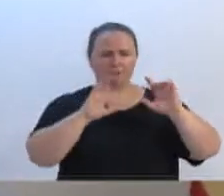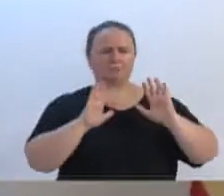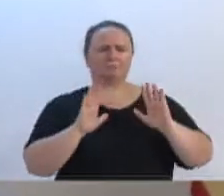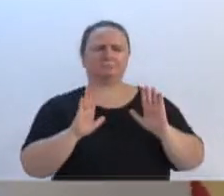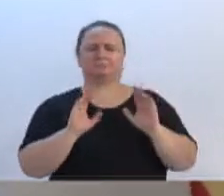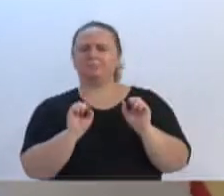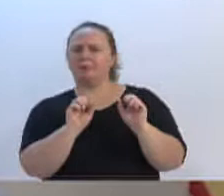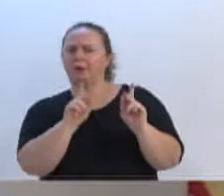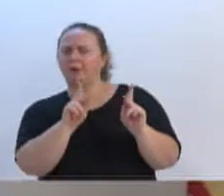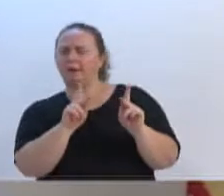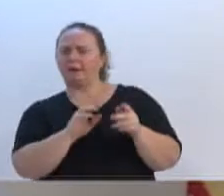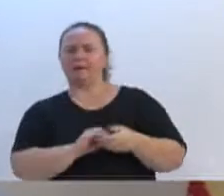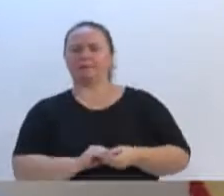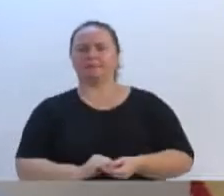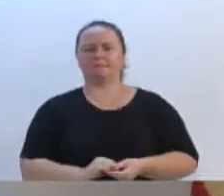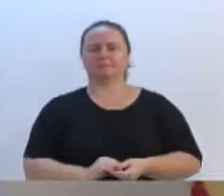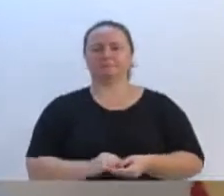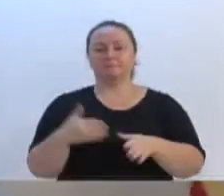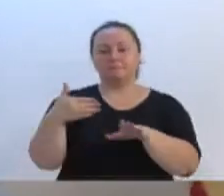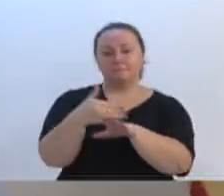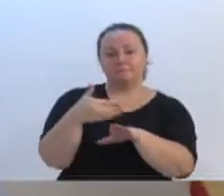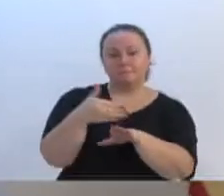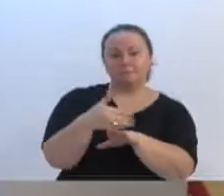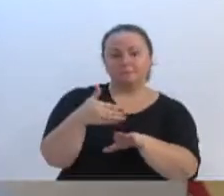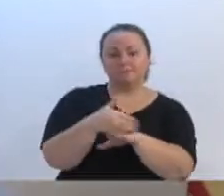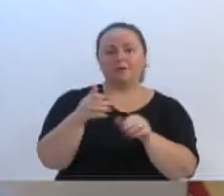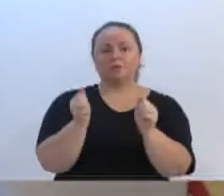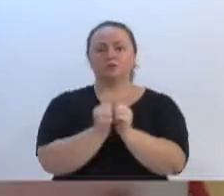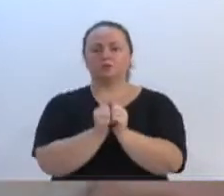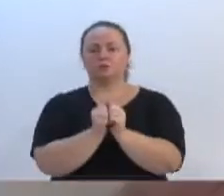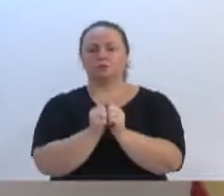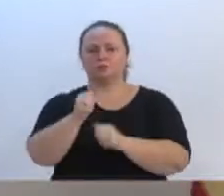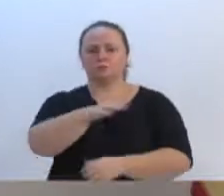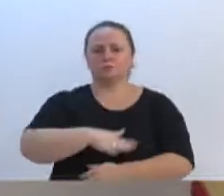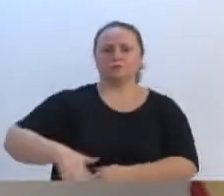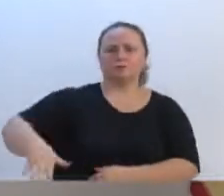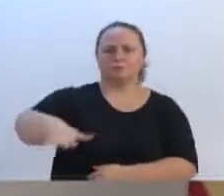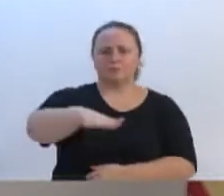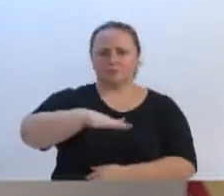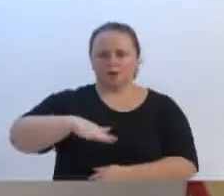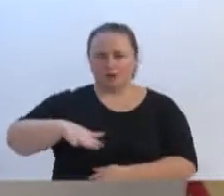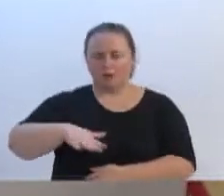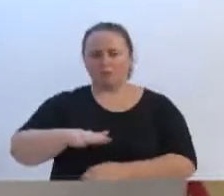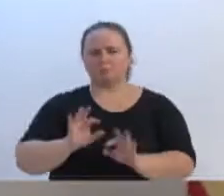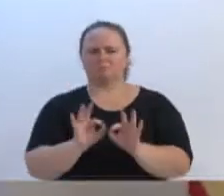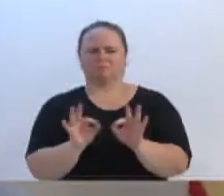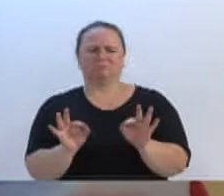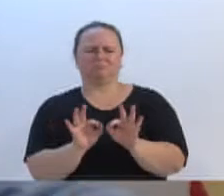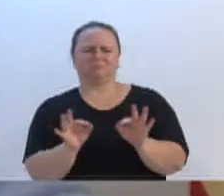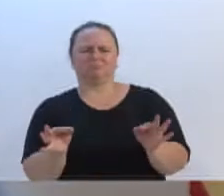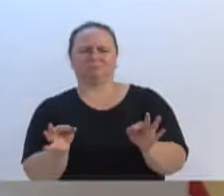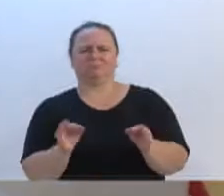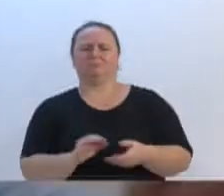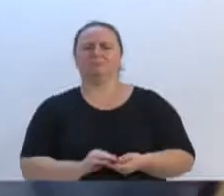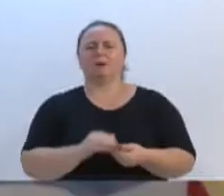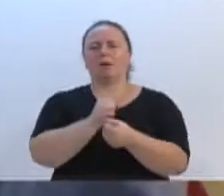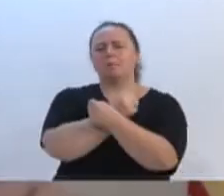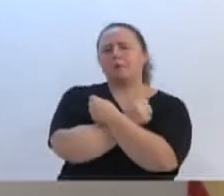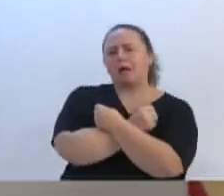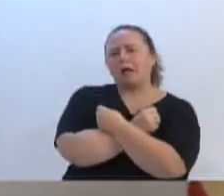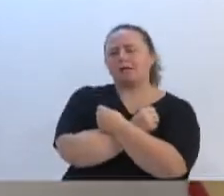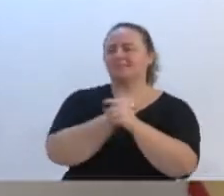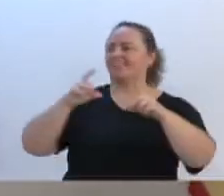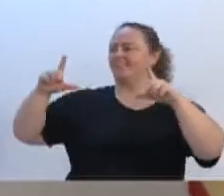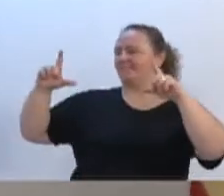Participar de ações sociais é outro detalhe. Bater foto de visita é simples. Chegar e abraçar alguém e bater foto, pá.